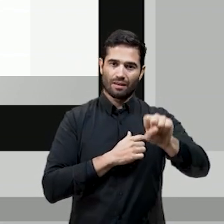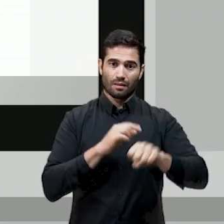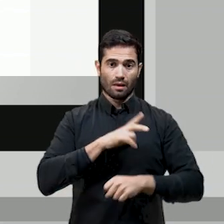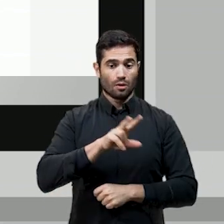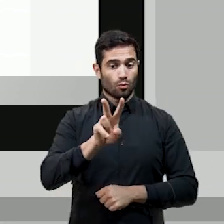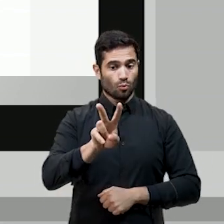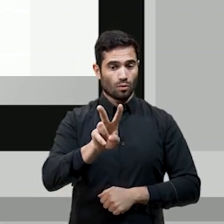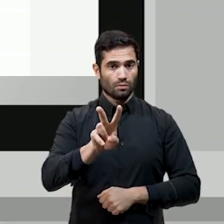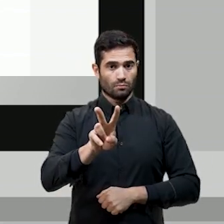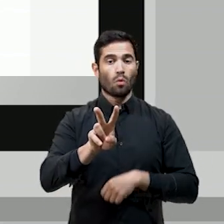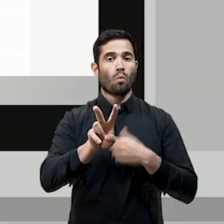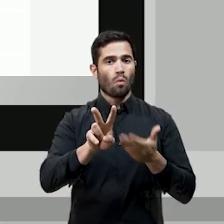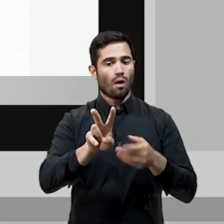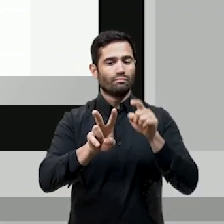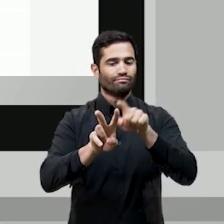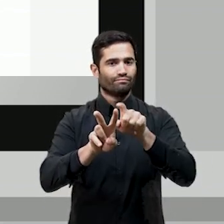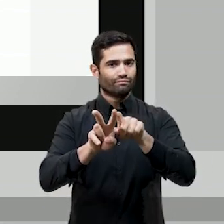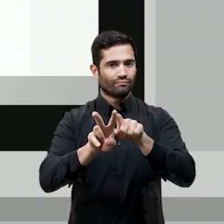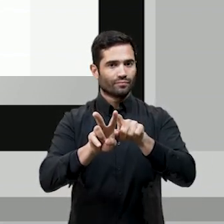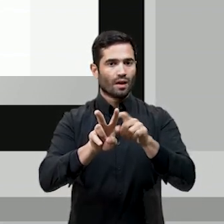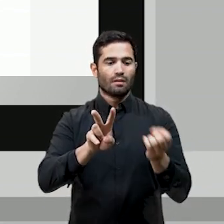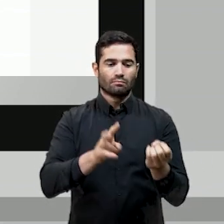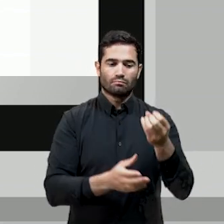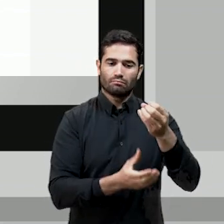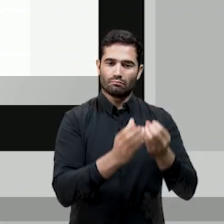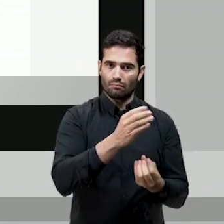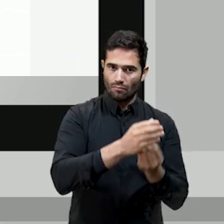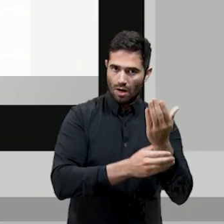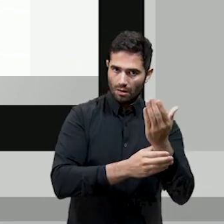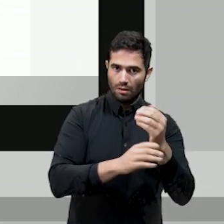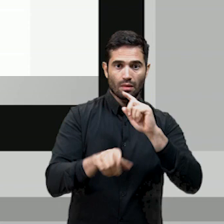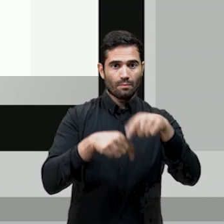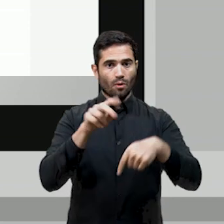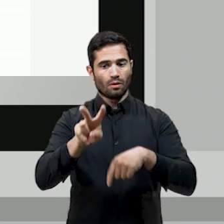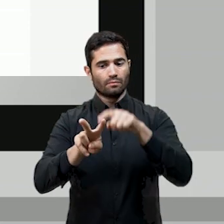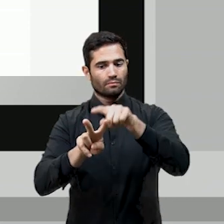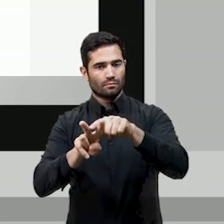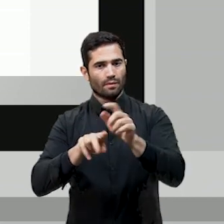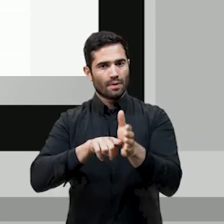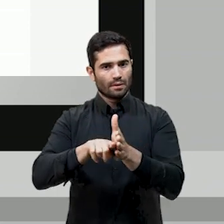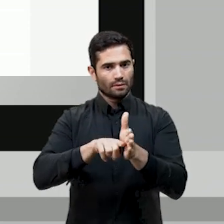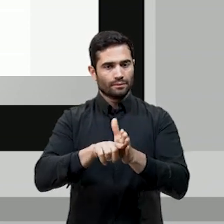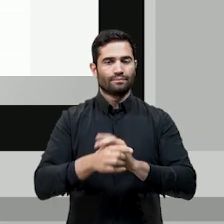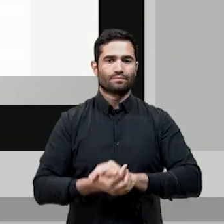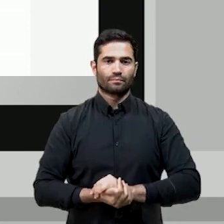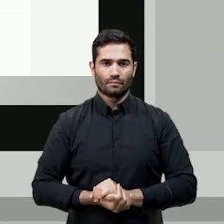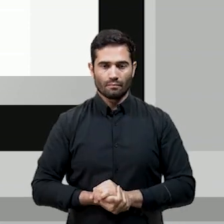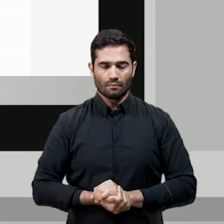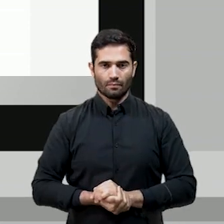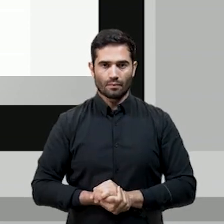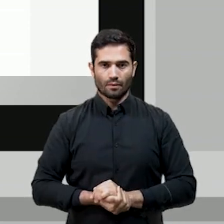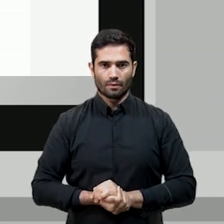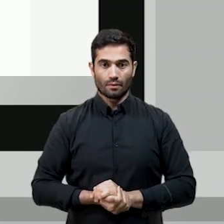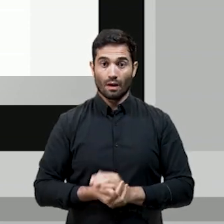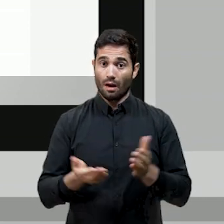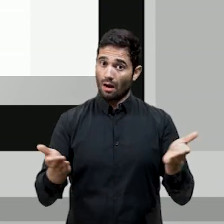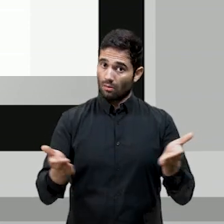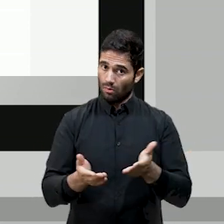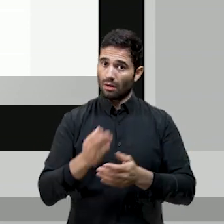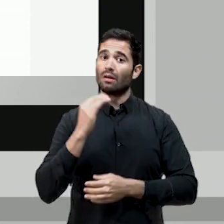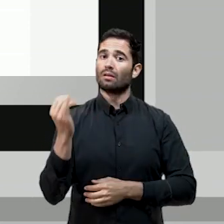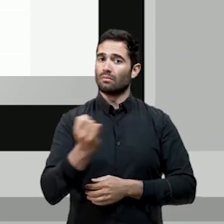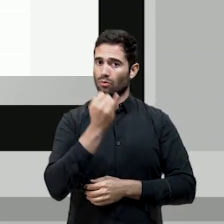Primeira opção, Emitir as guias. Segunda opção, Formulário Anamnese. Neste momento é